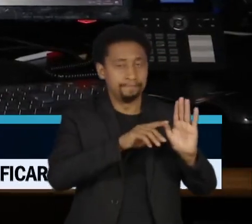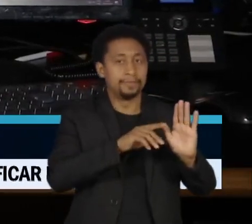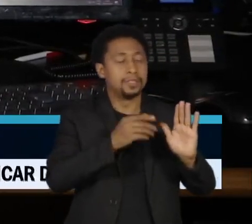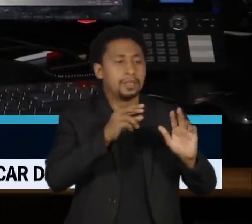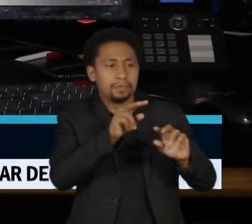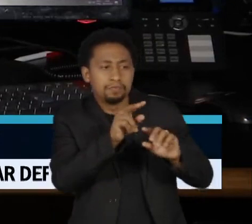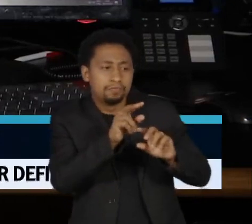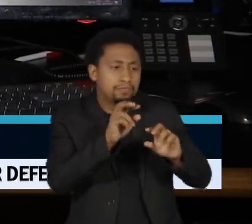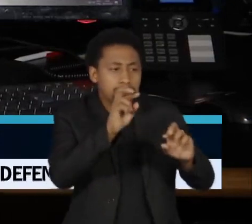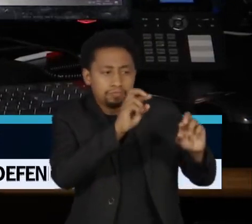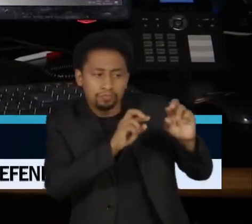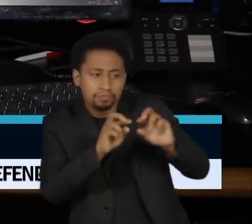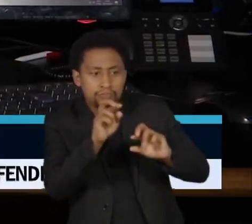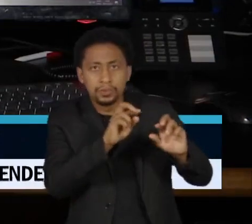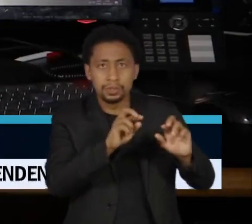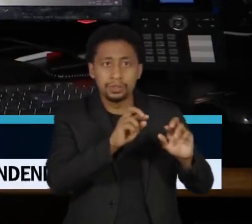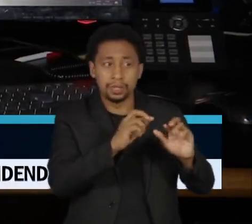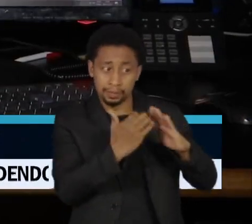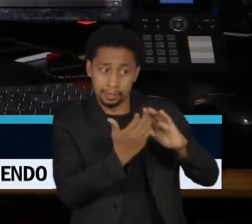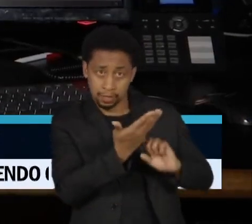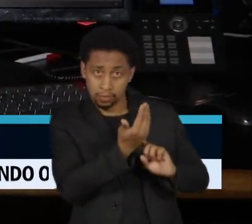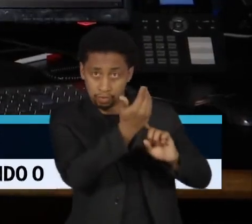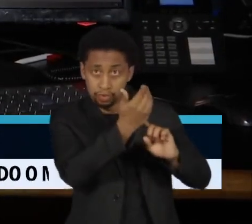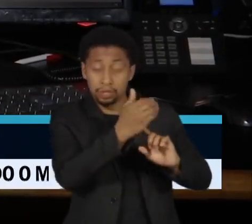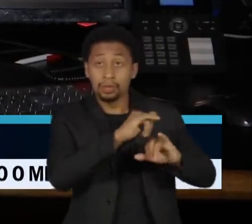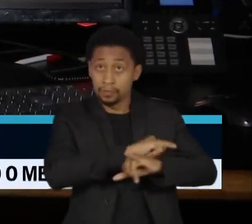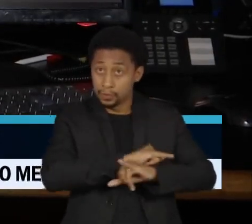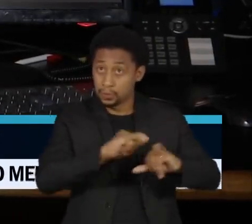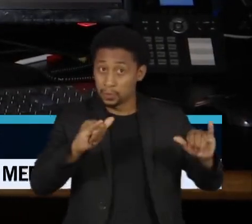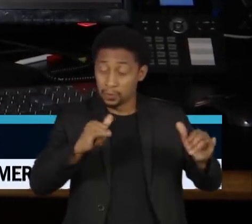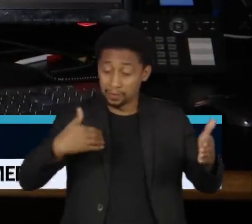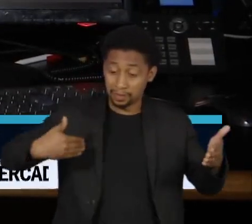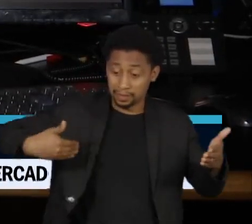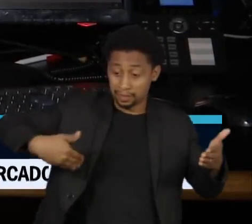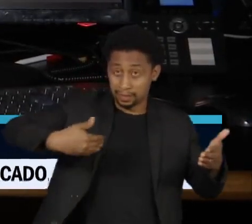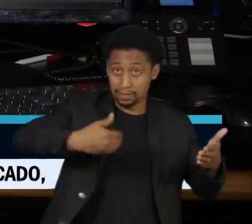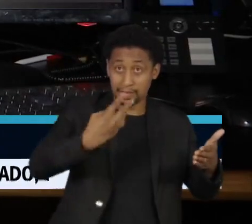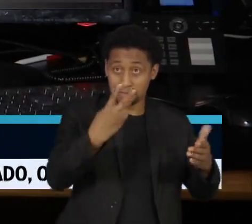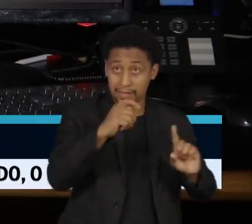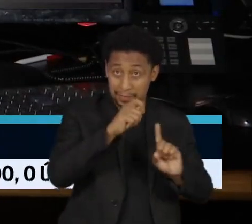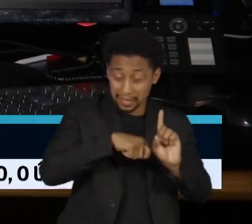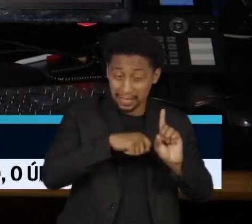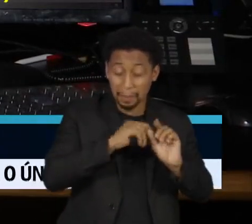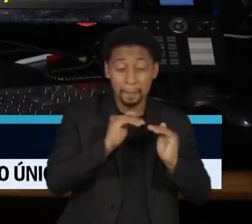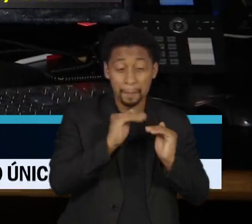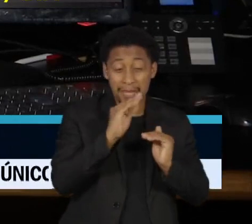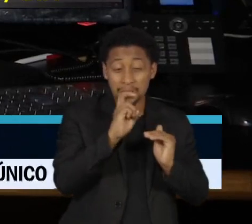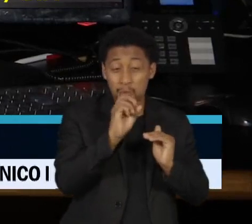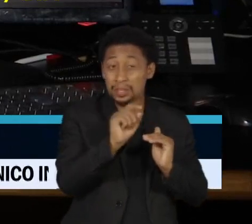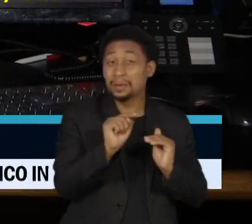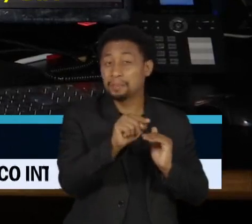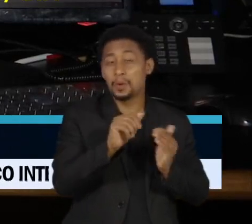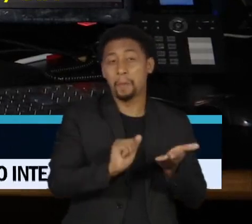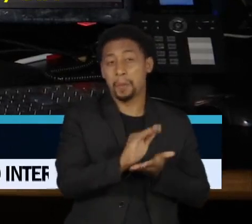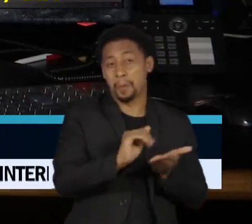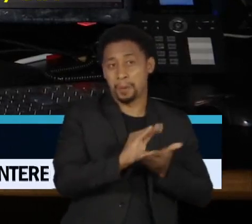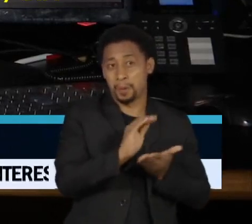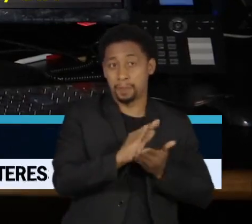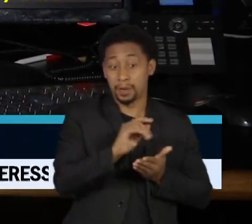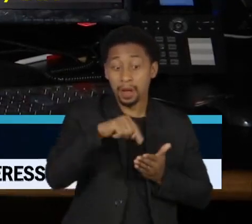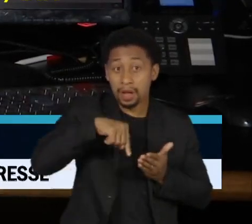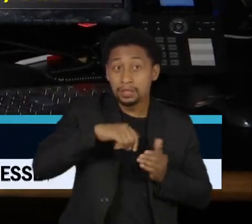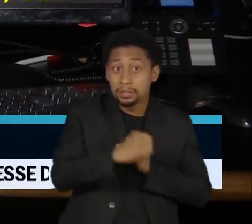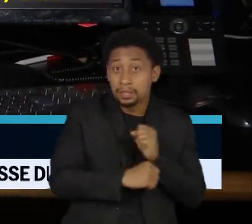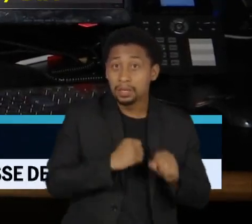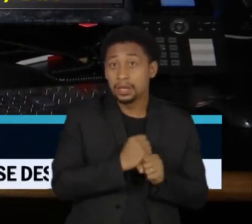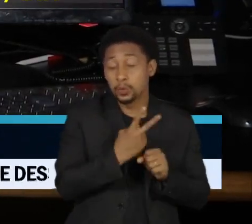setor, nos últimos três meses foram 50 mil demissões. Só neste ano, que mal começou, mais de 1